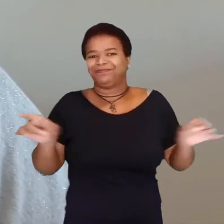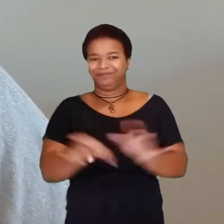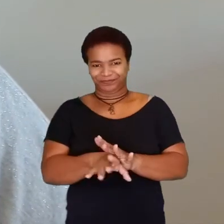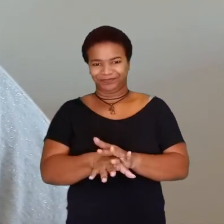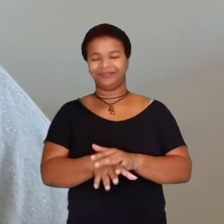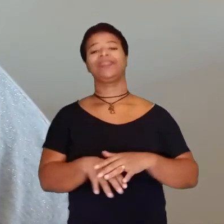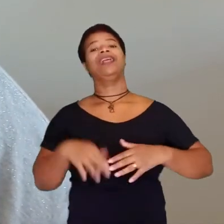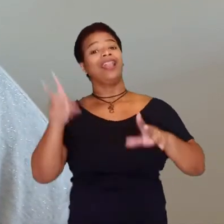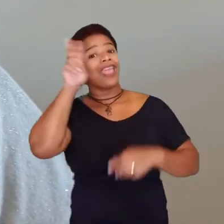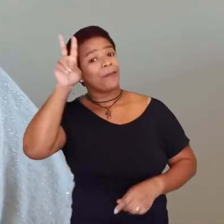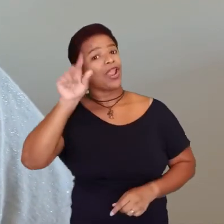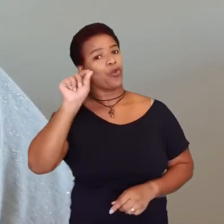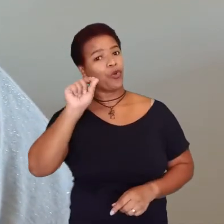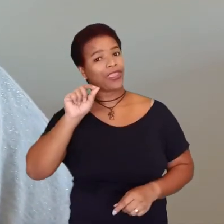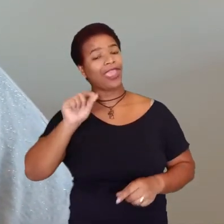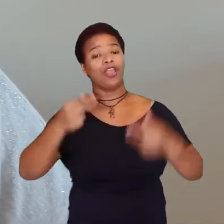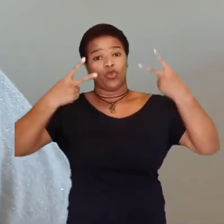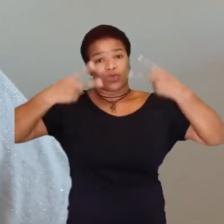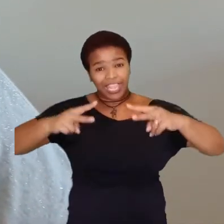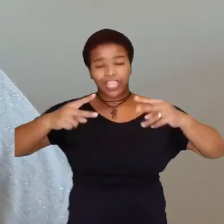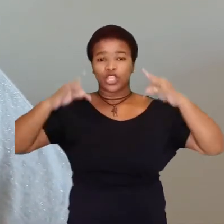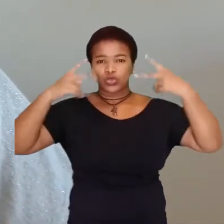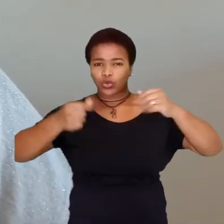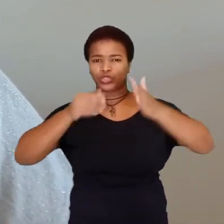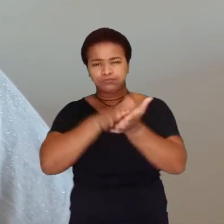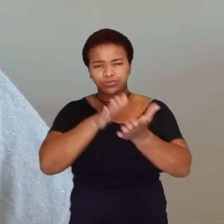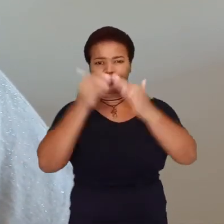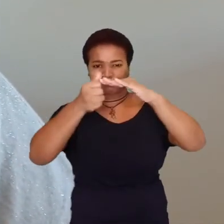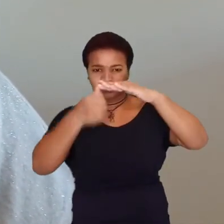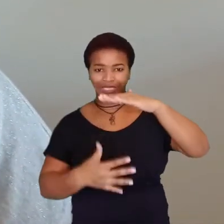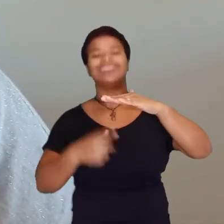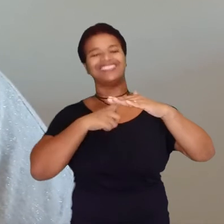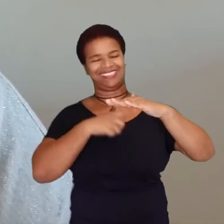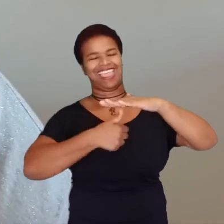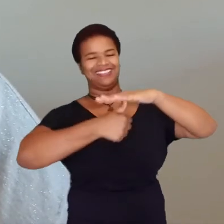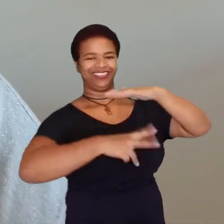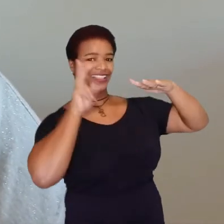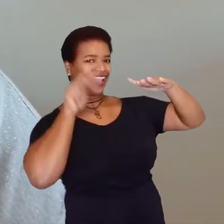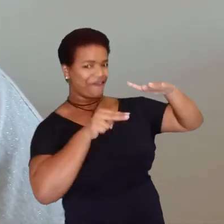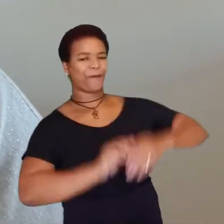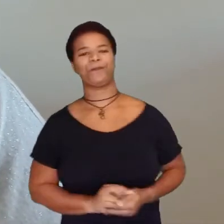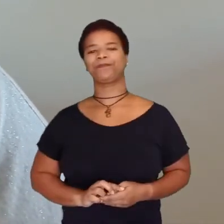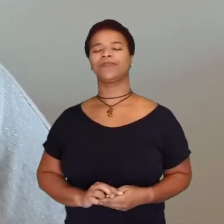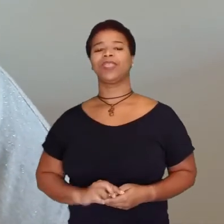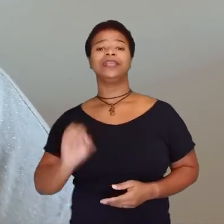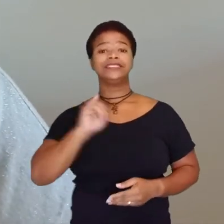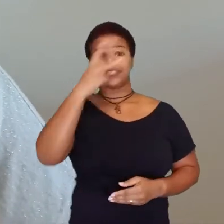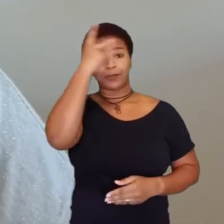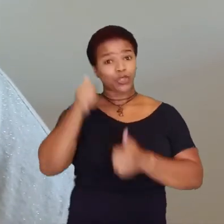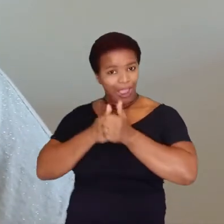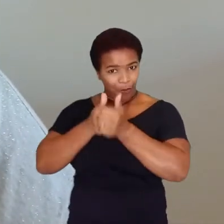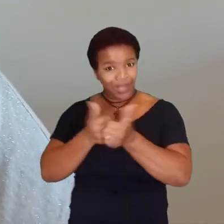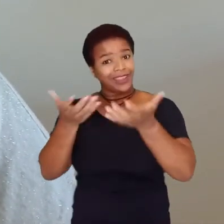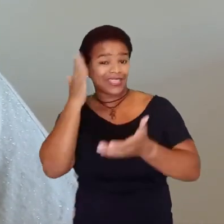semana está terminando. Lembrando que o link para todas as matérias aqui comentadas, você encontra na descrição do vídeo. Caso quem